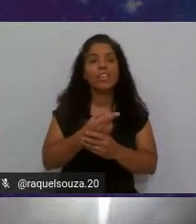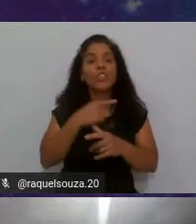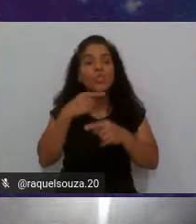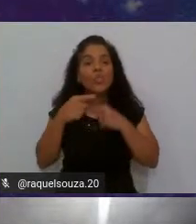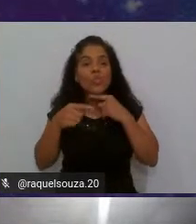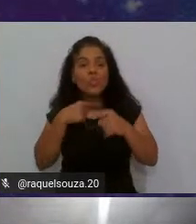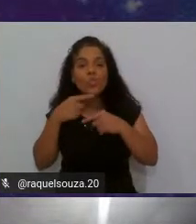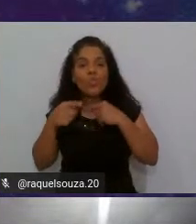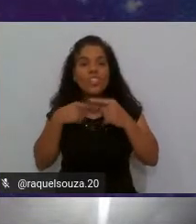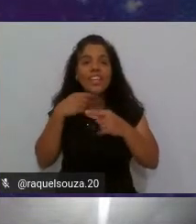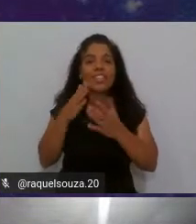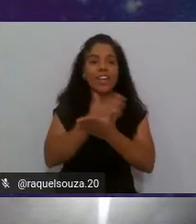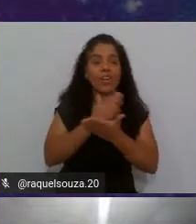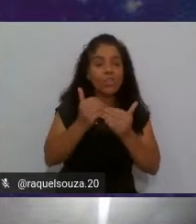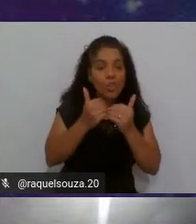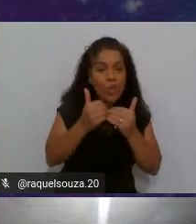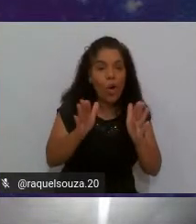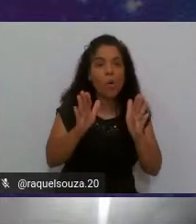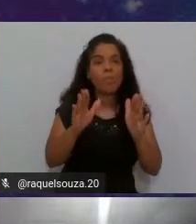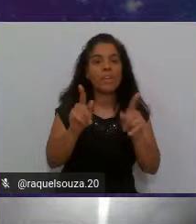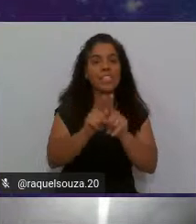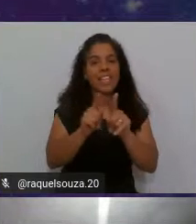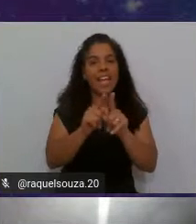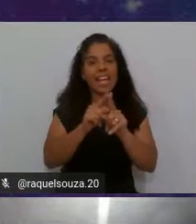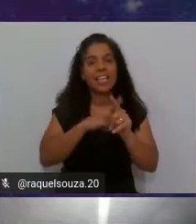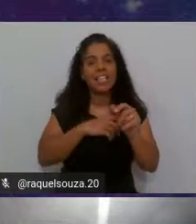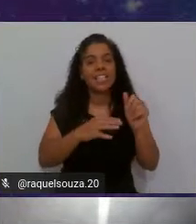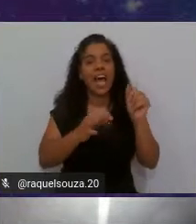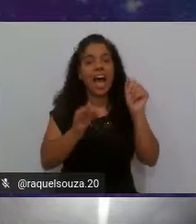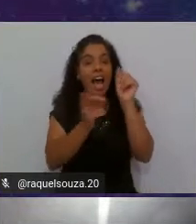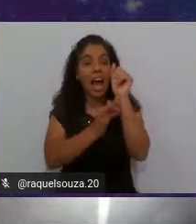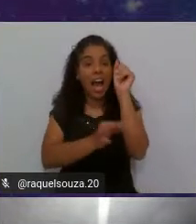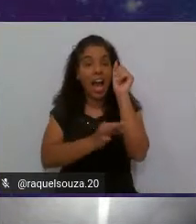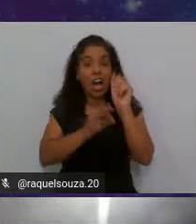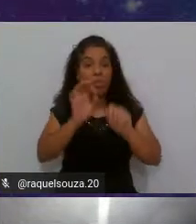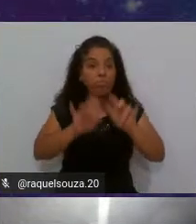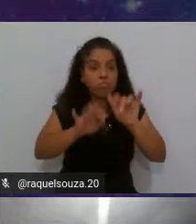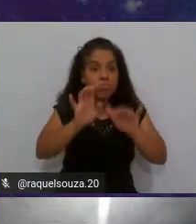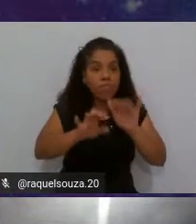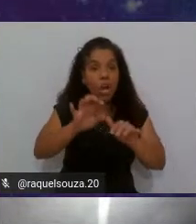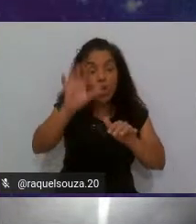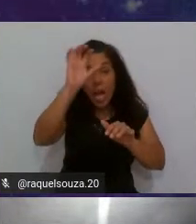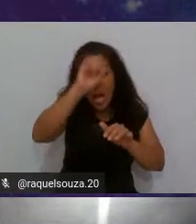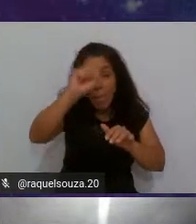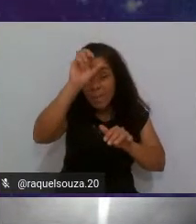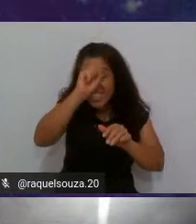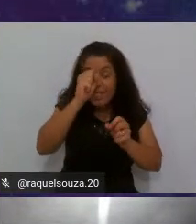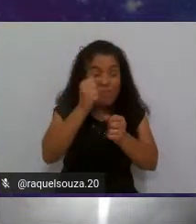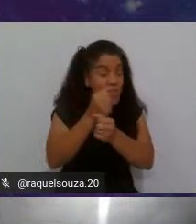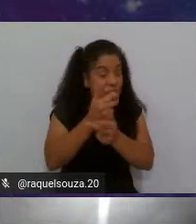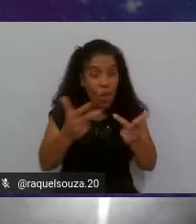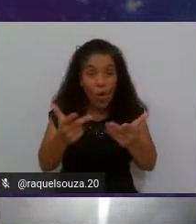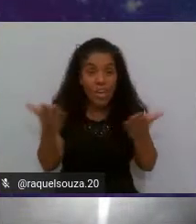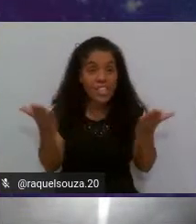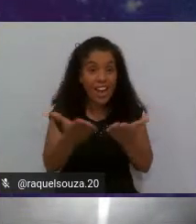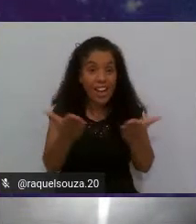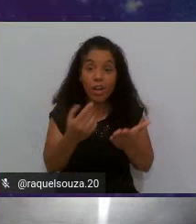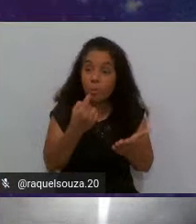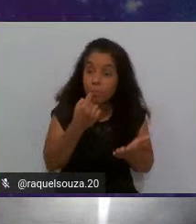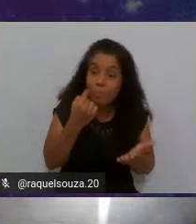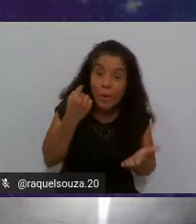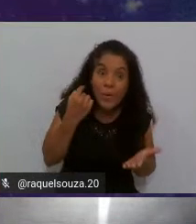eu eu comecei a codificar agora né eu estou aprendendo muita coisa agora há pouco tempo